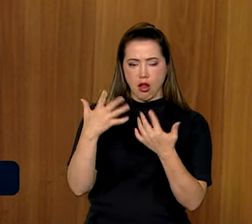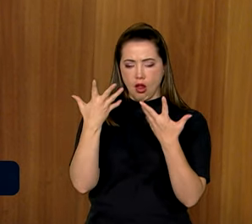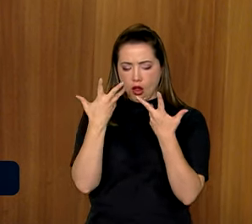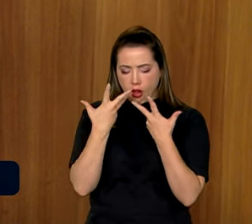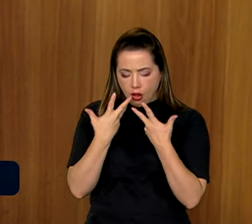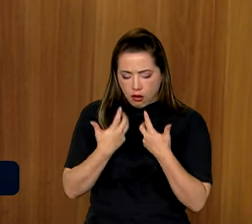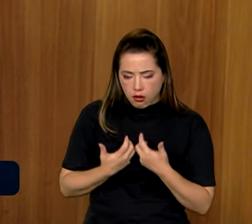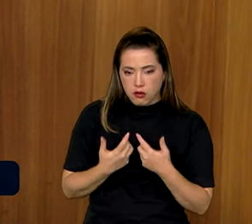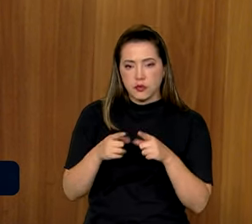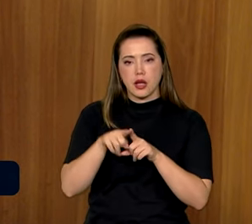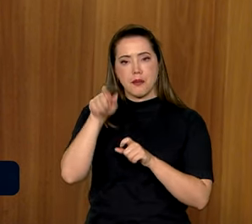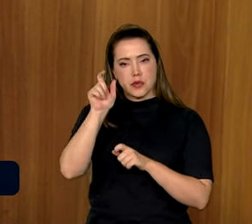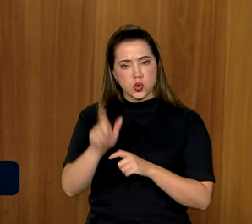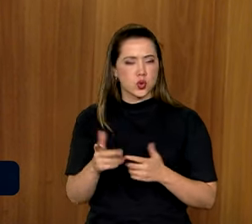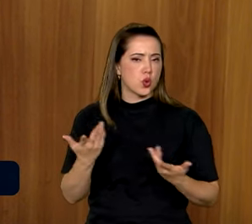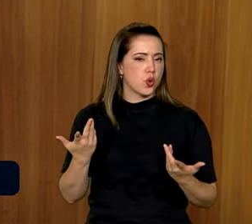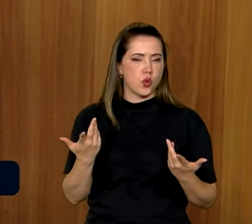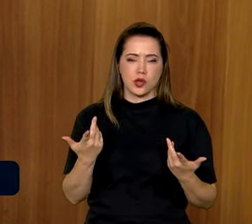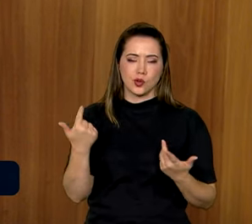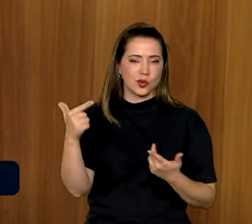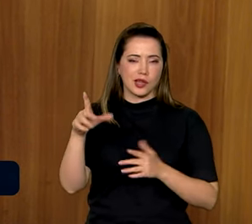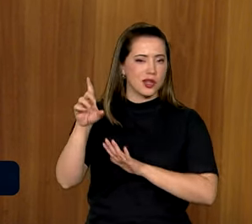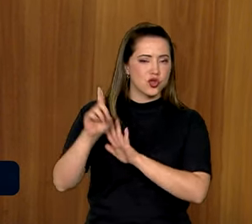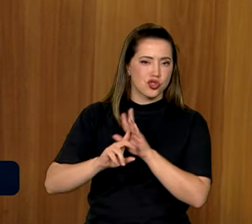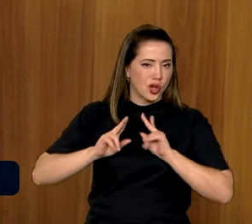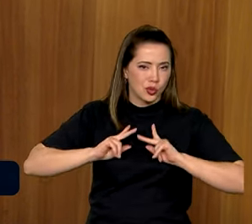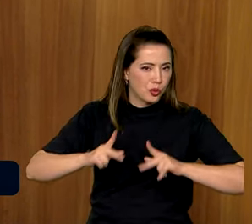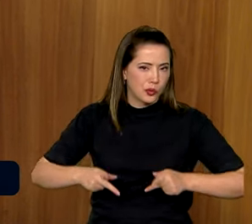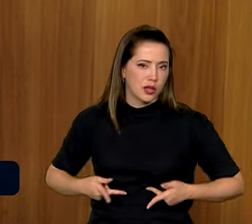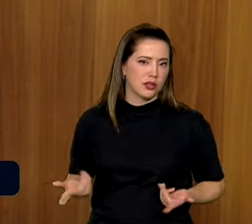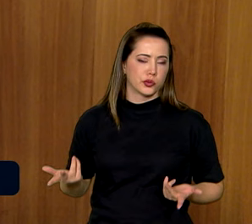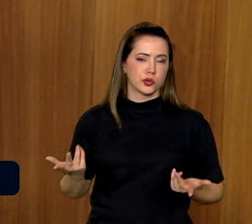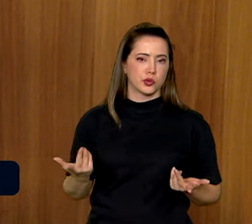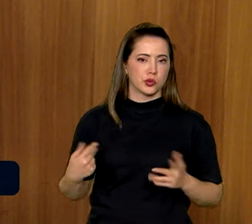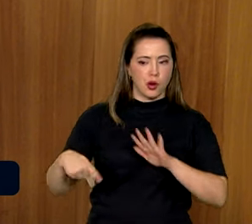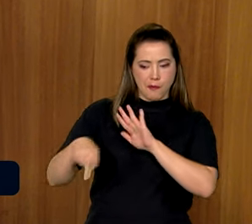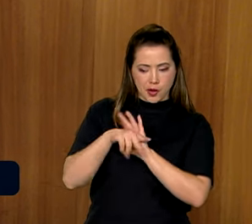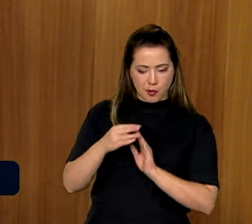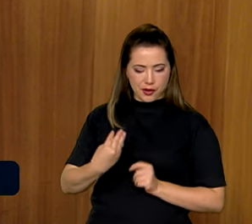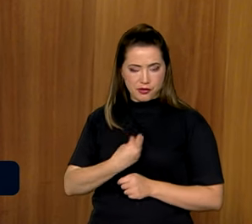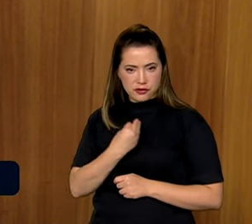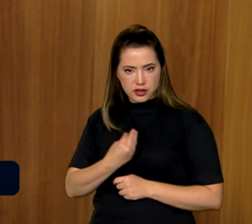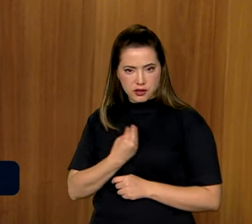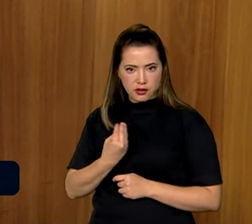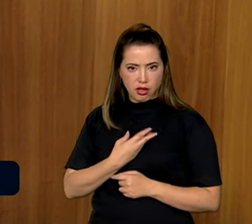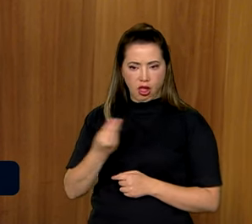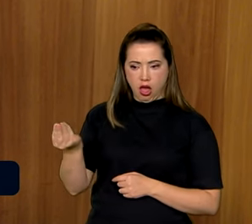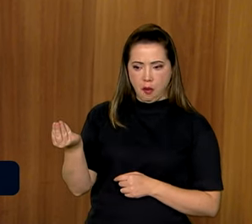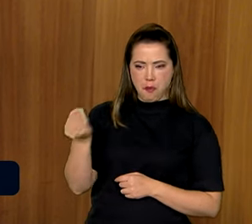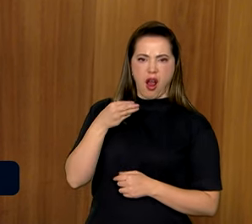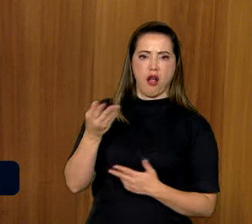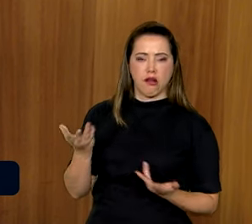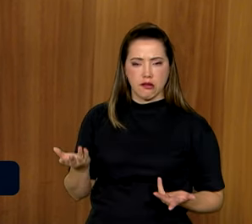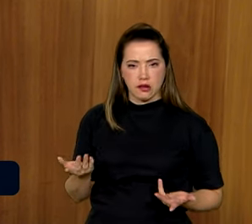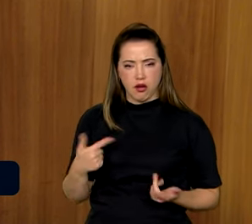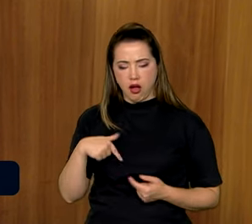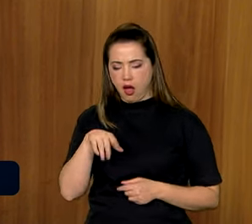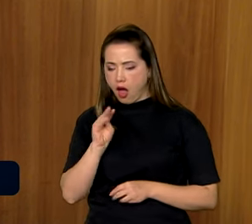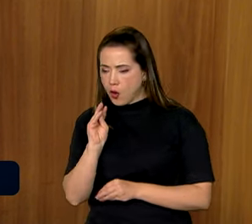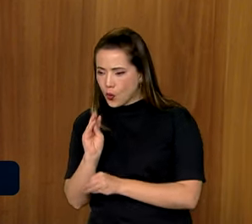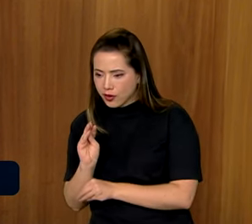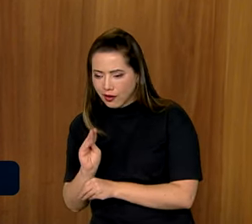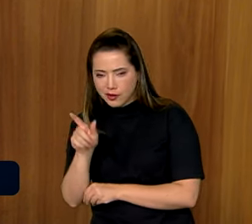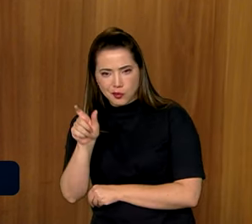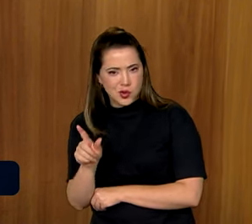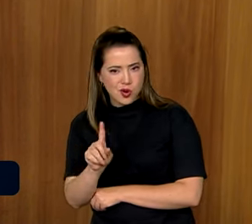Quando esse trabalhador é submetido a condições desumanas, é uma violação à sua dignidade, ao seu tratamento como pessoa. É tratar o